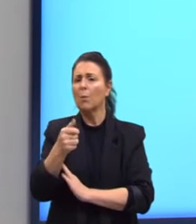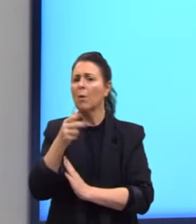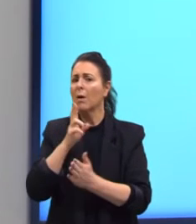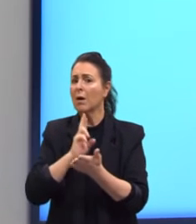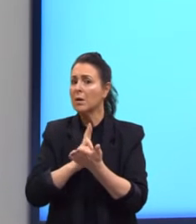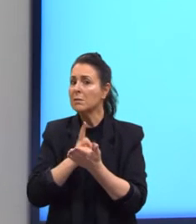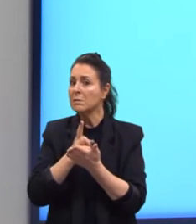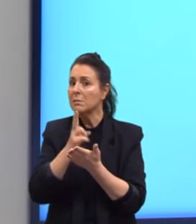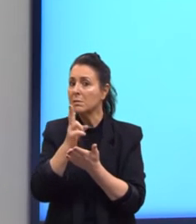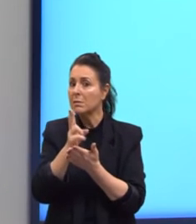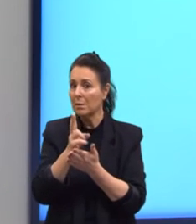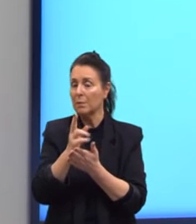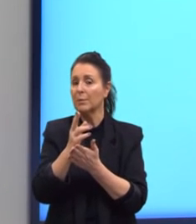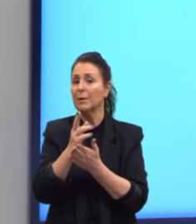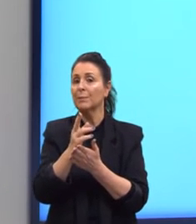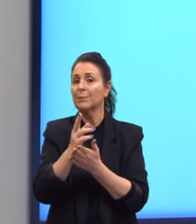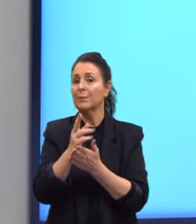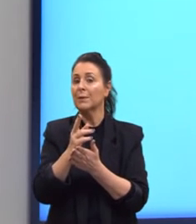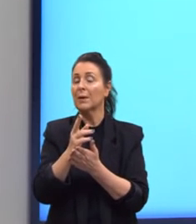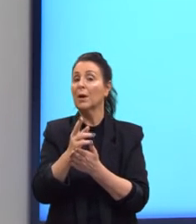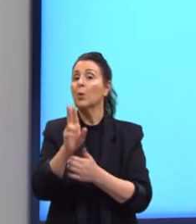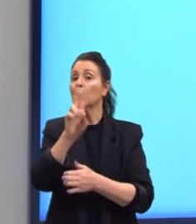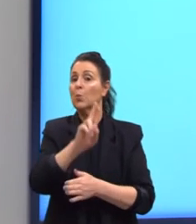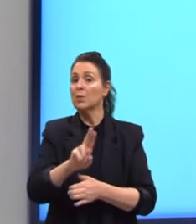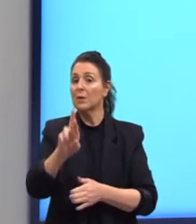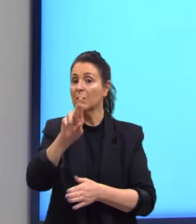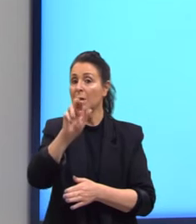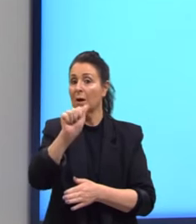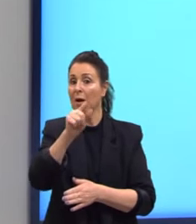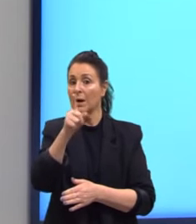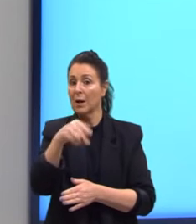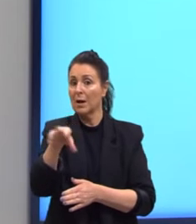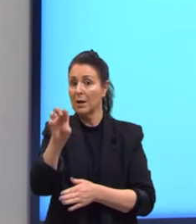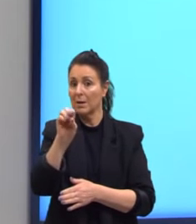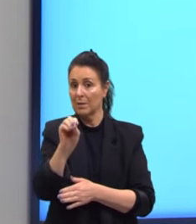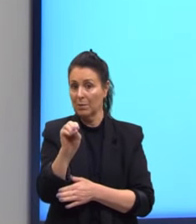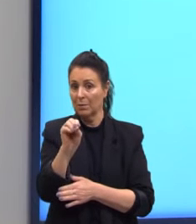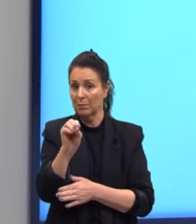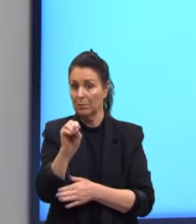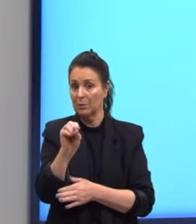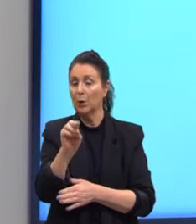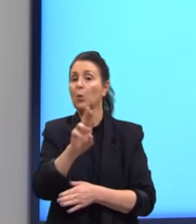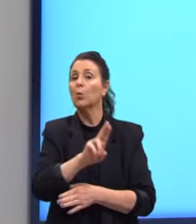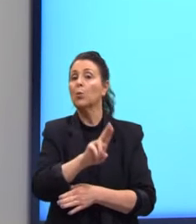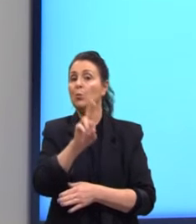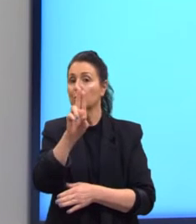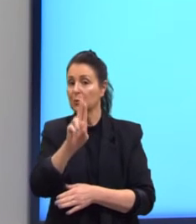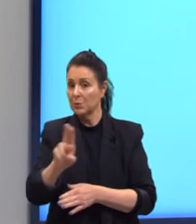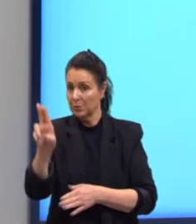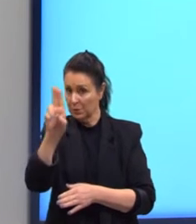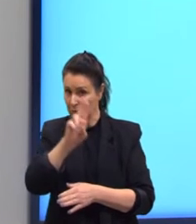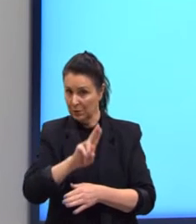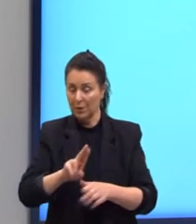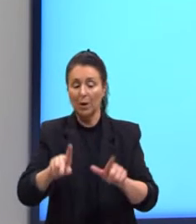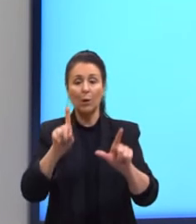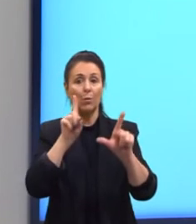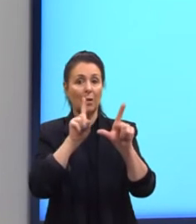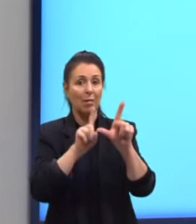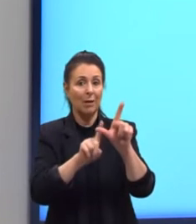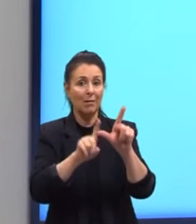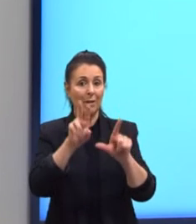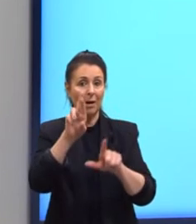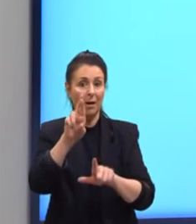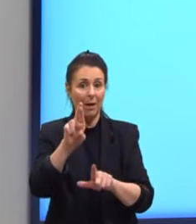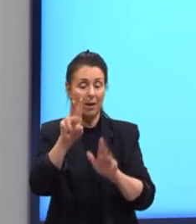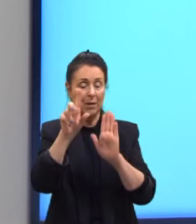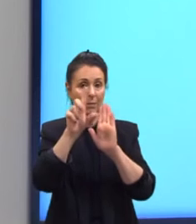de acordo com a razão e na PA a razão ela é indicada por R. Um R minúsculo indica sempre